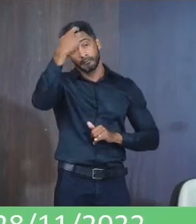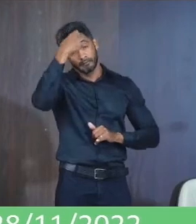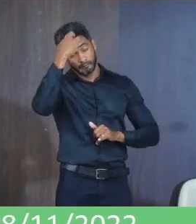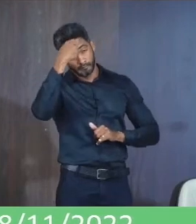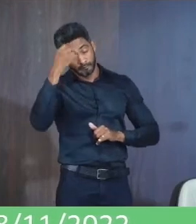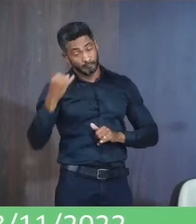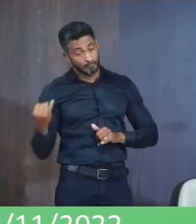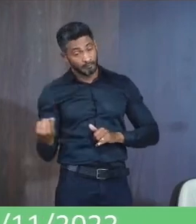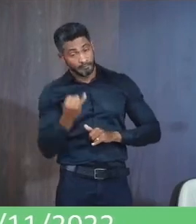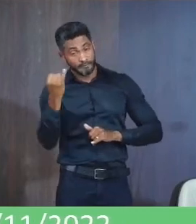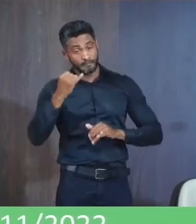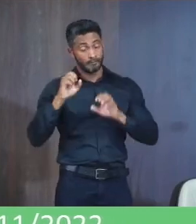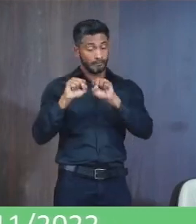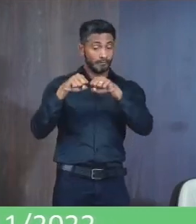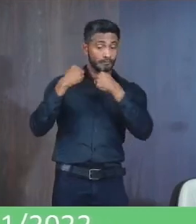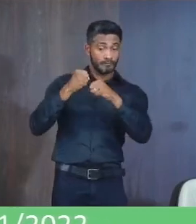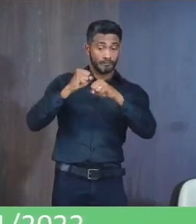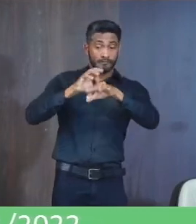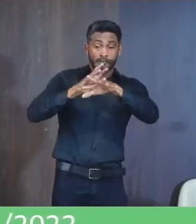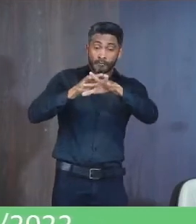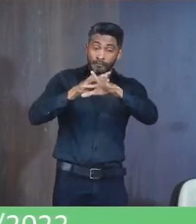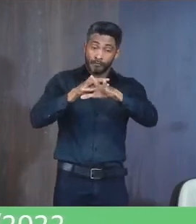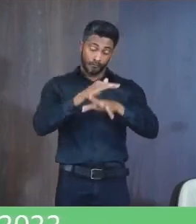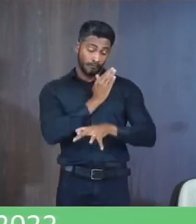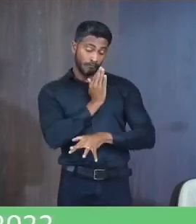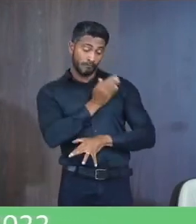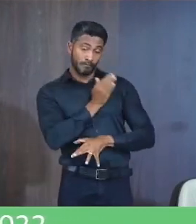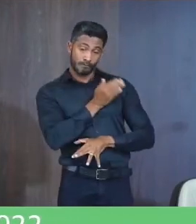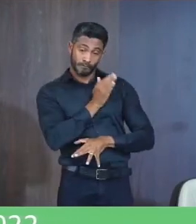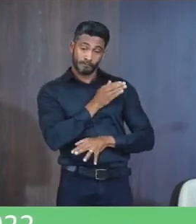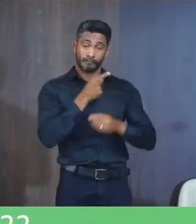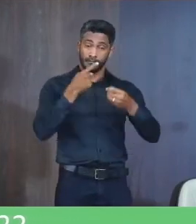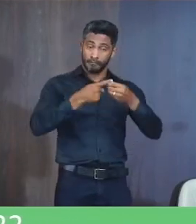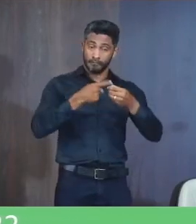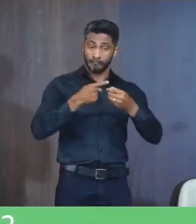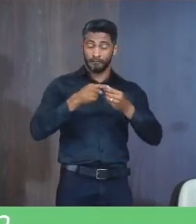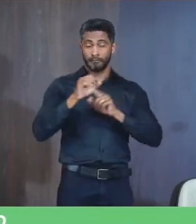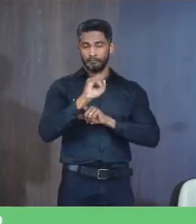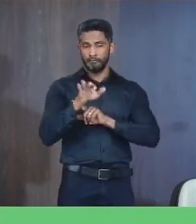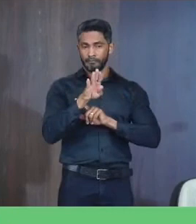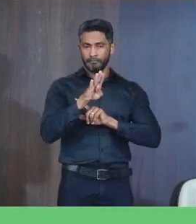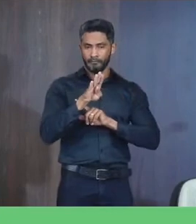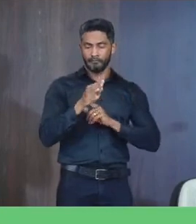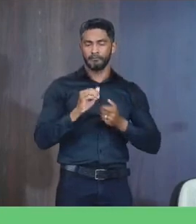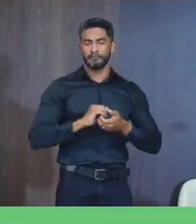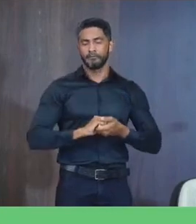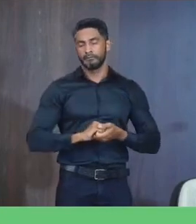Sobre a importância Da prevenção Das doenças Cardiovasculares No âmbito Do município De Janaúma